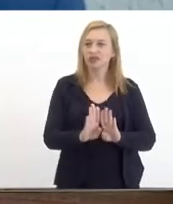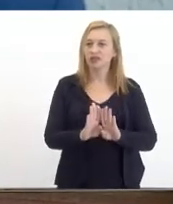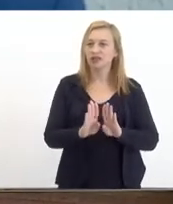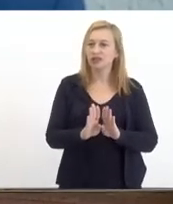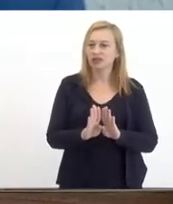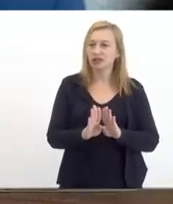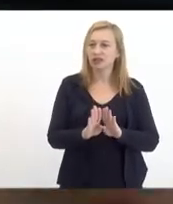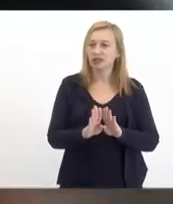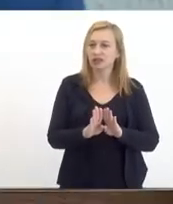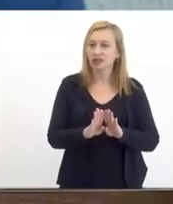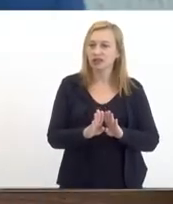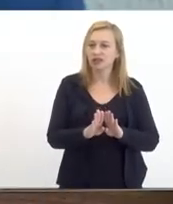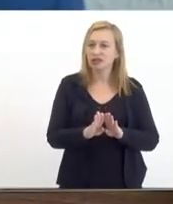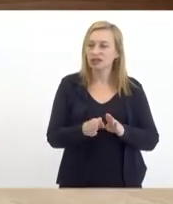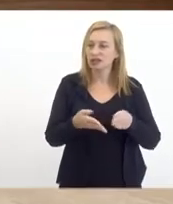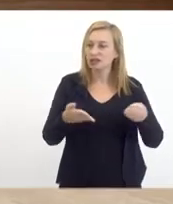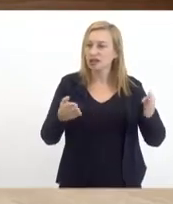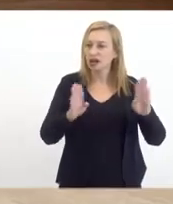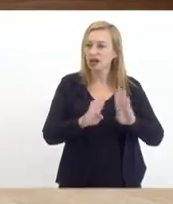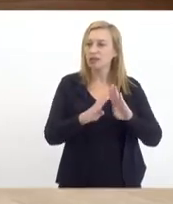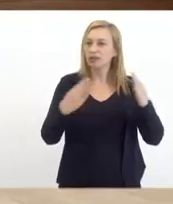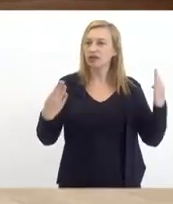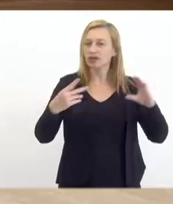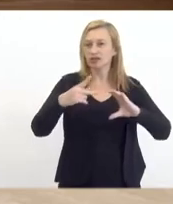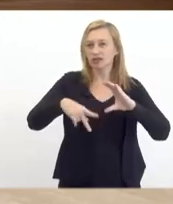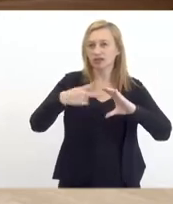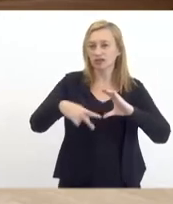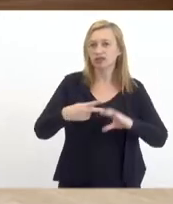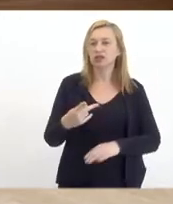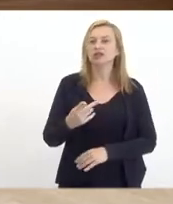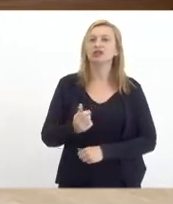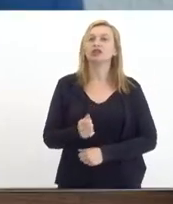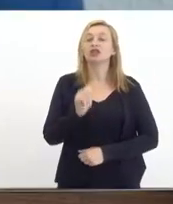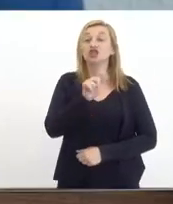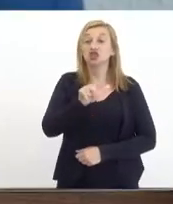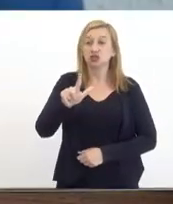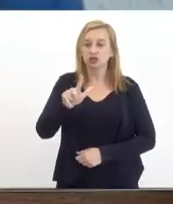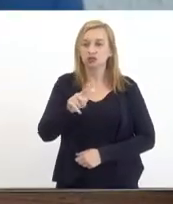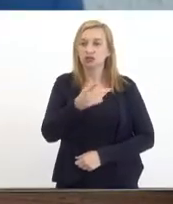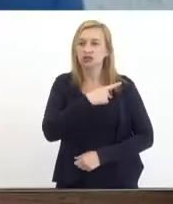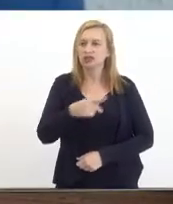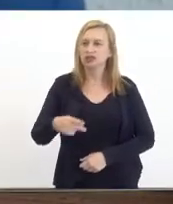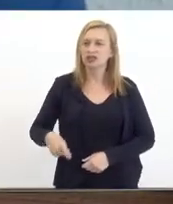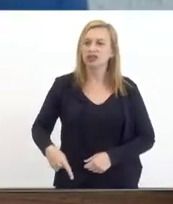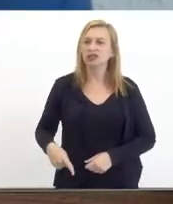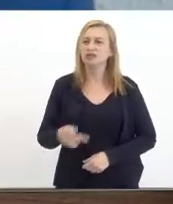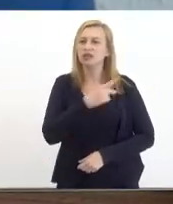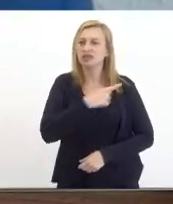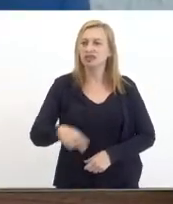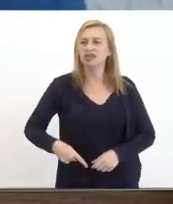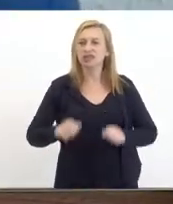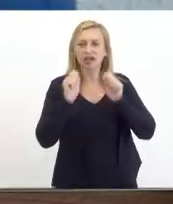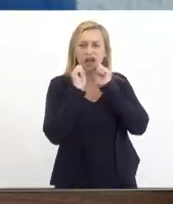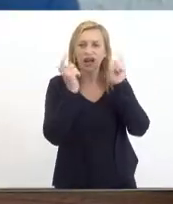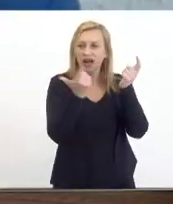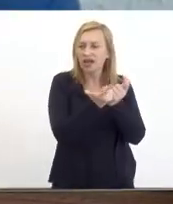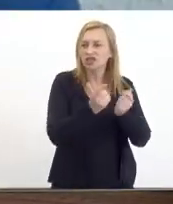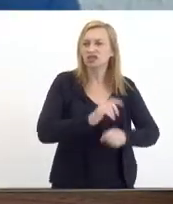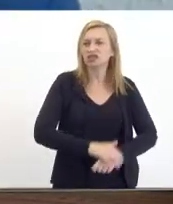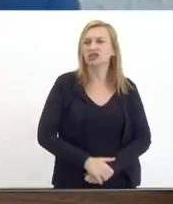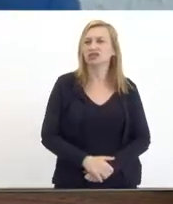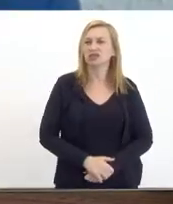seria uma honra da Câmara o presidente Gil Torres nosso presidente da LERJ a qual